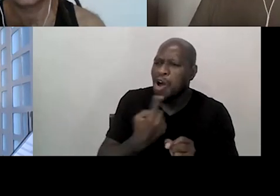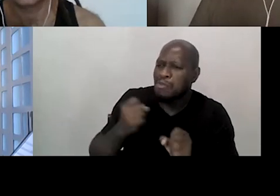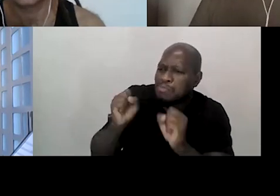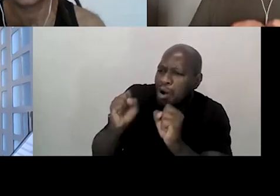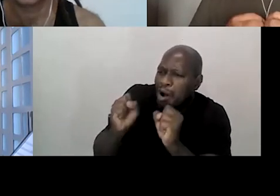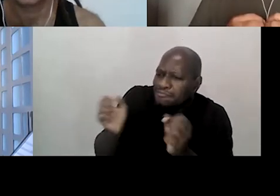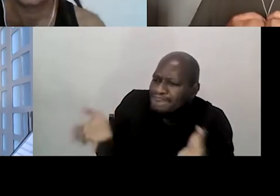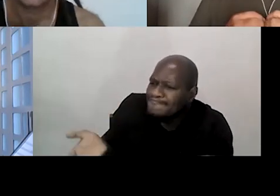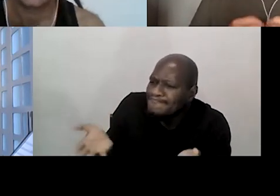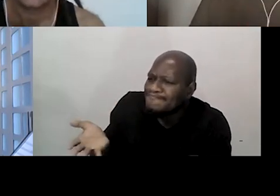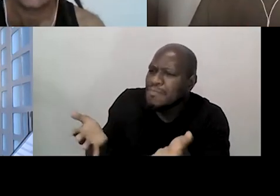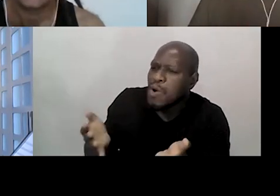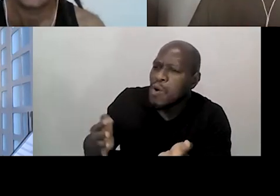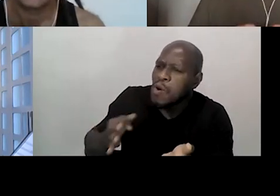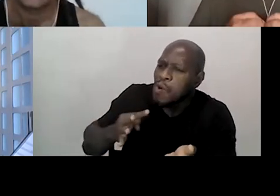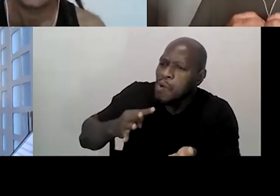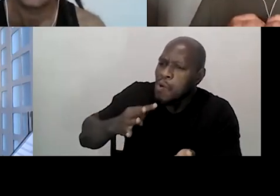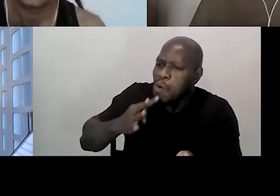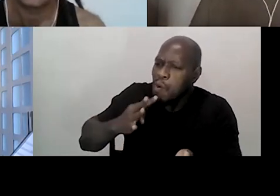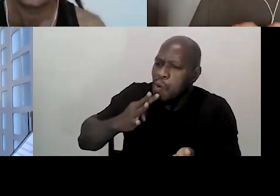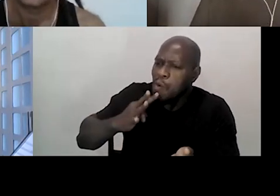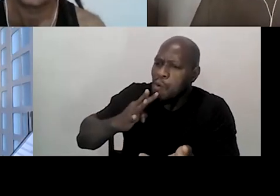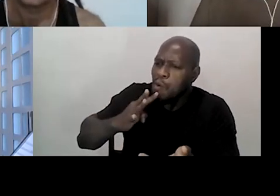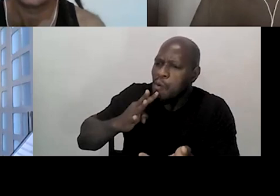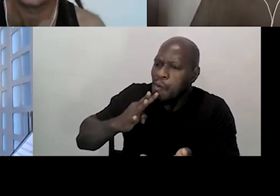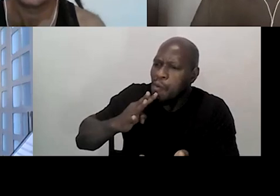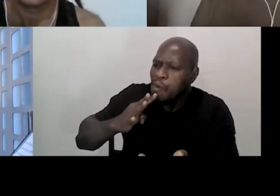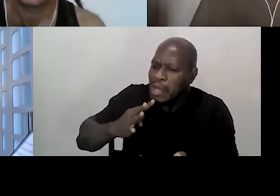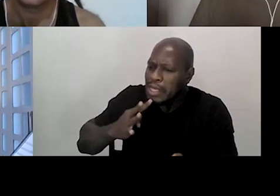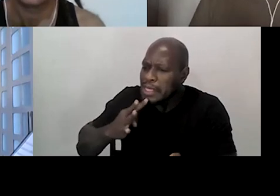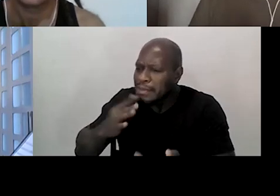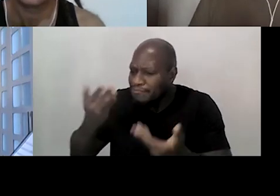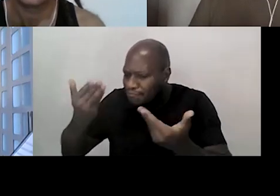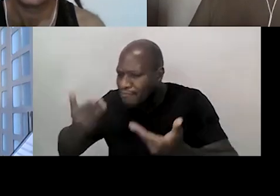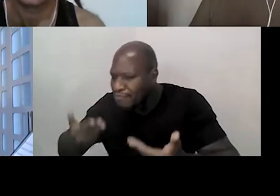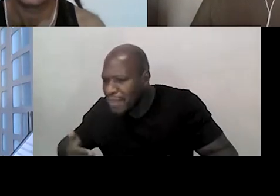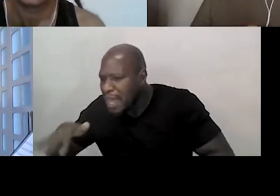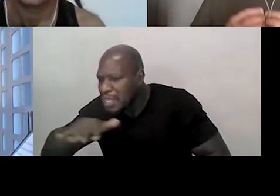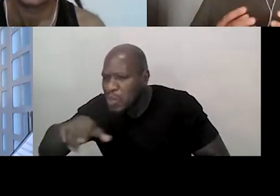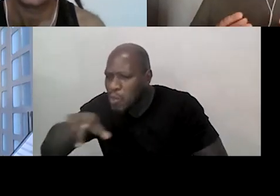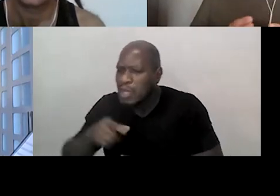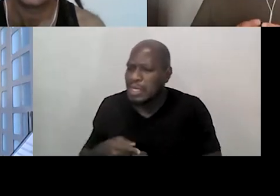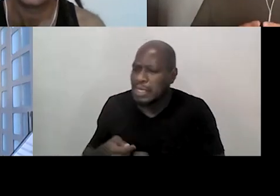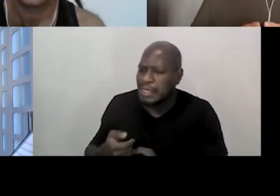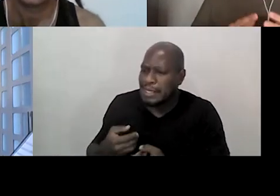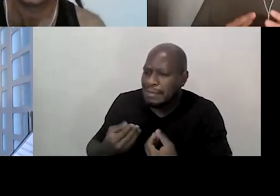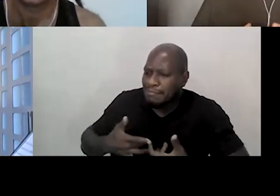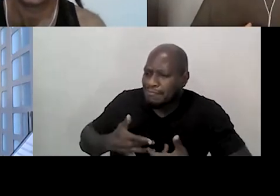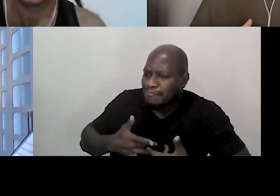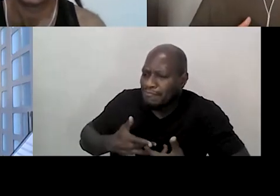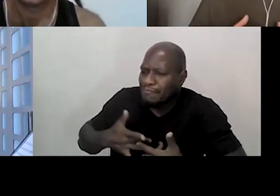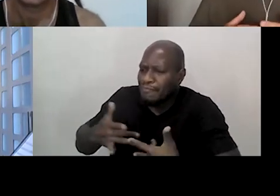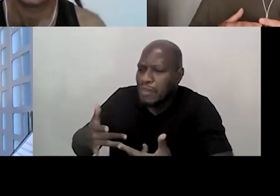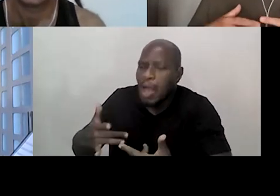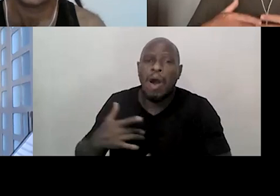se reconhecer nesse lugar de finitude também. O palhaço é um ser